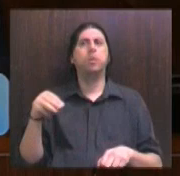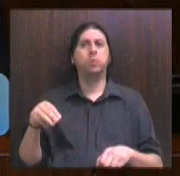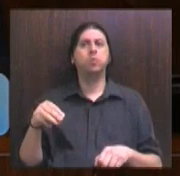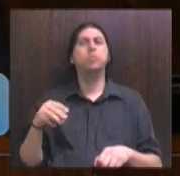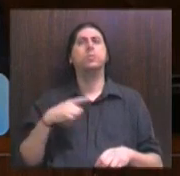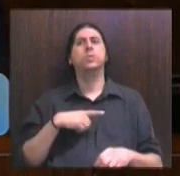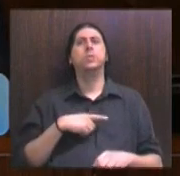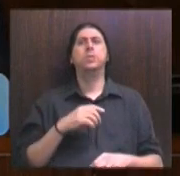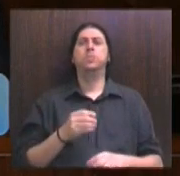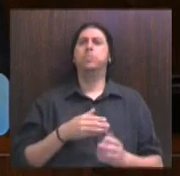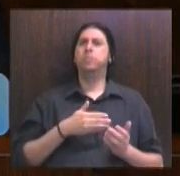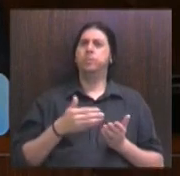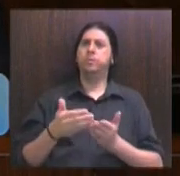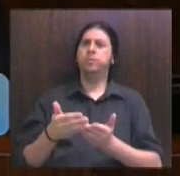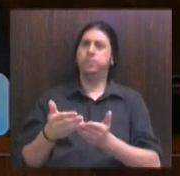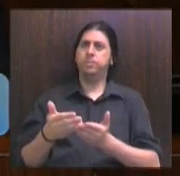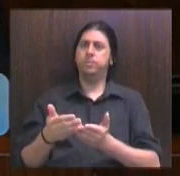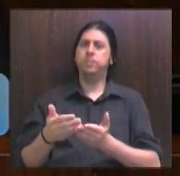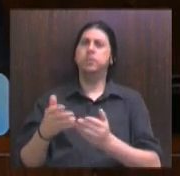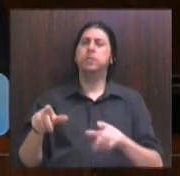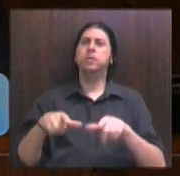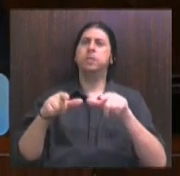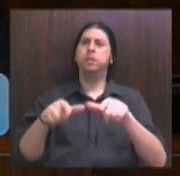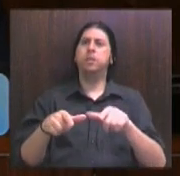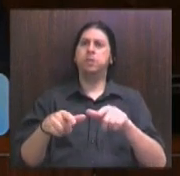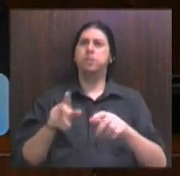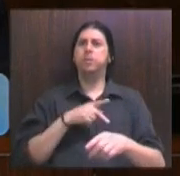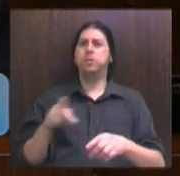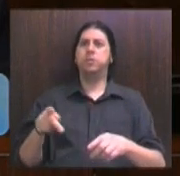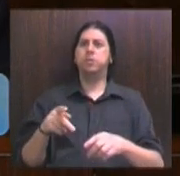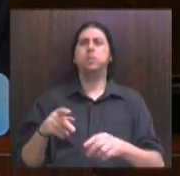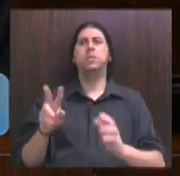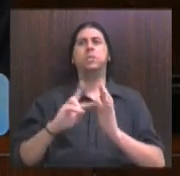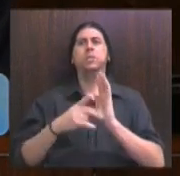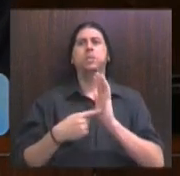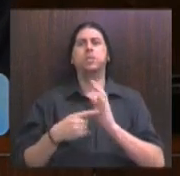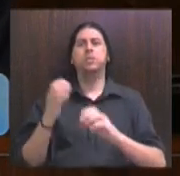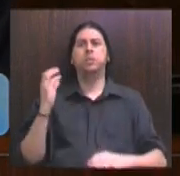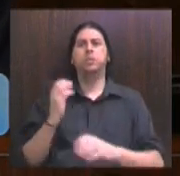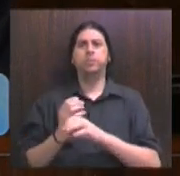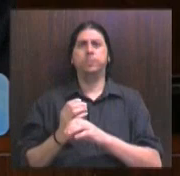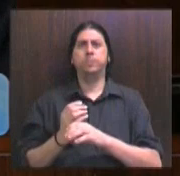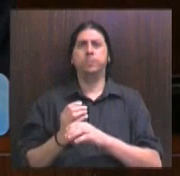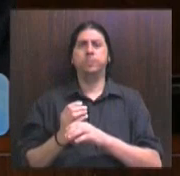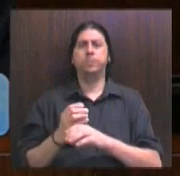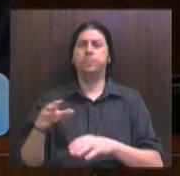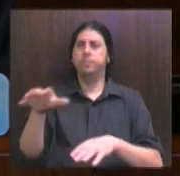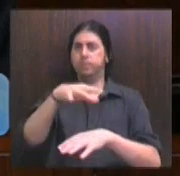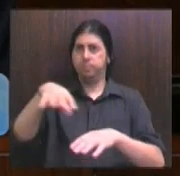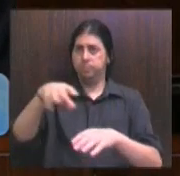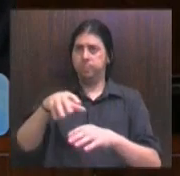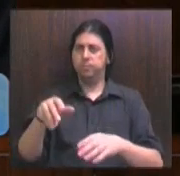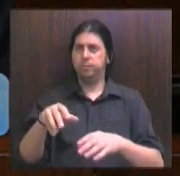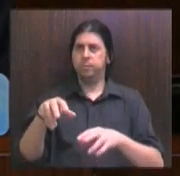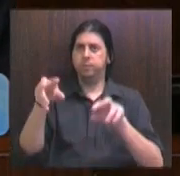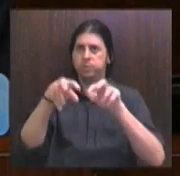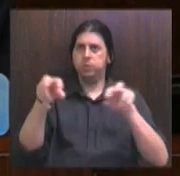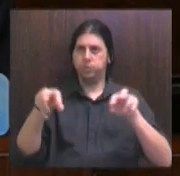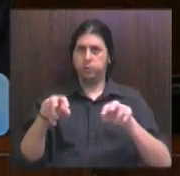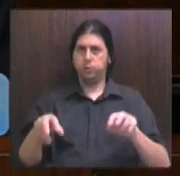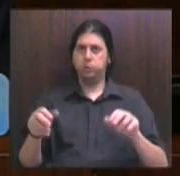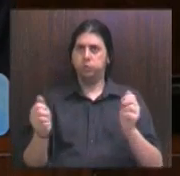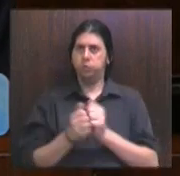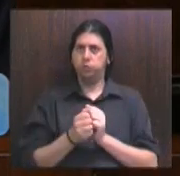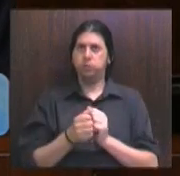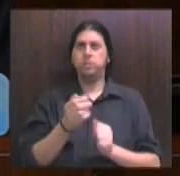para procedermos à entrega de uma placa ao presidente do Sindicato dos Engenheiros, ali mesmo, junto ao espaço que o